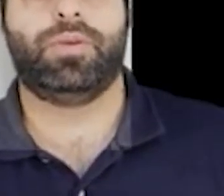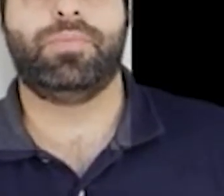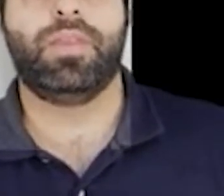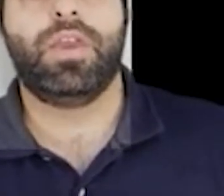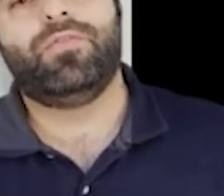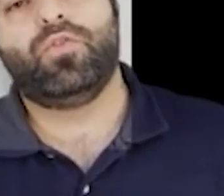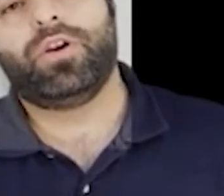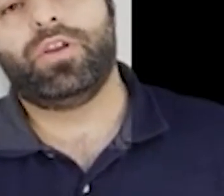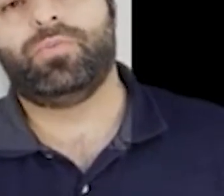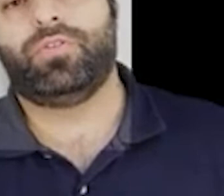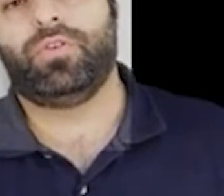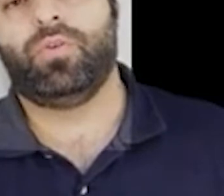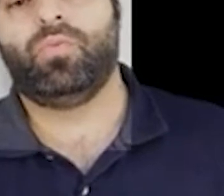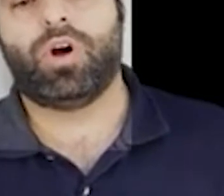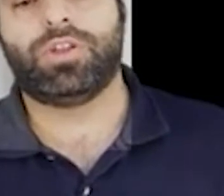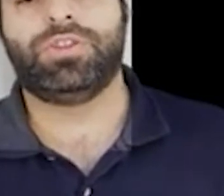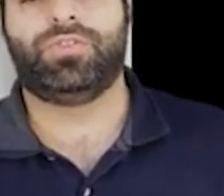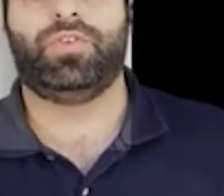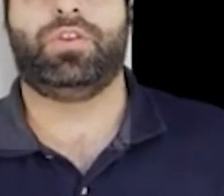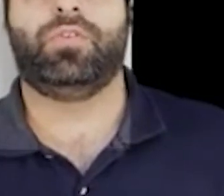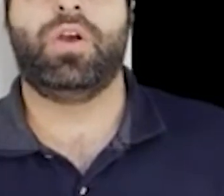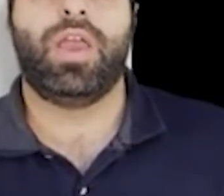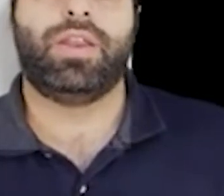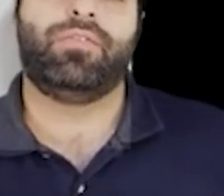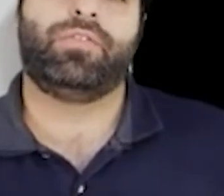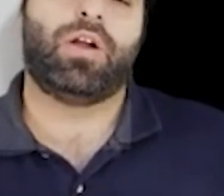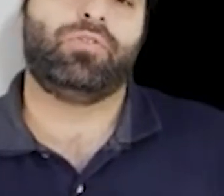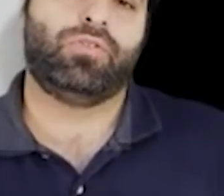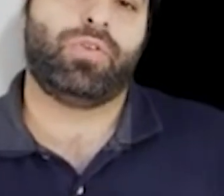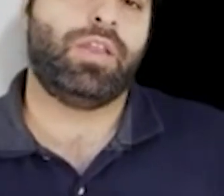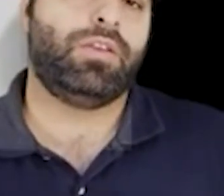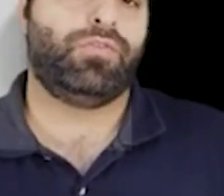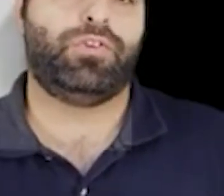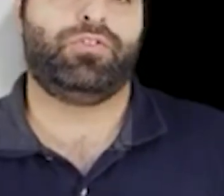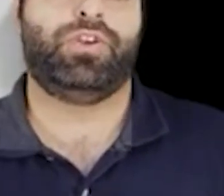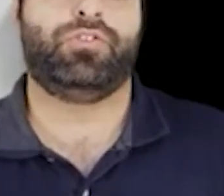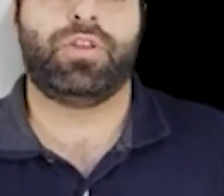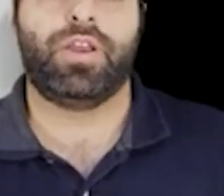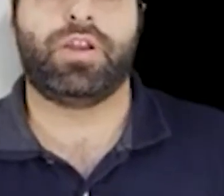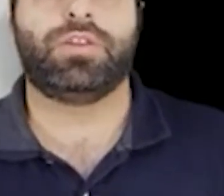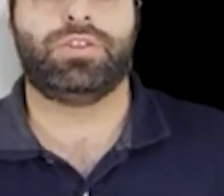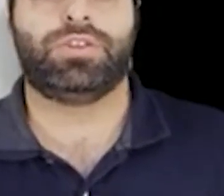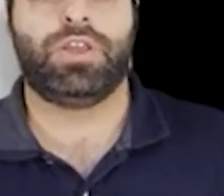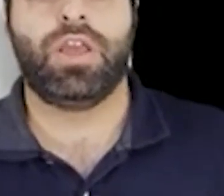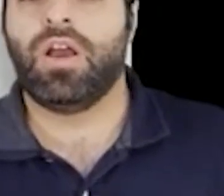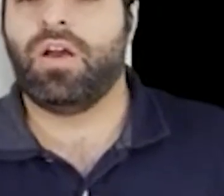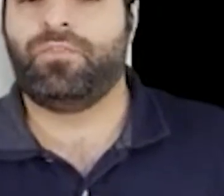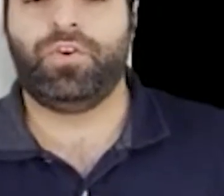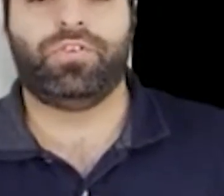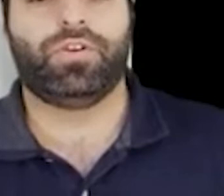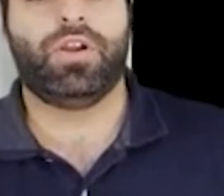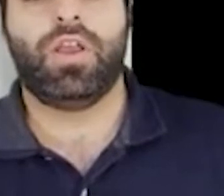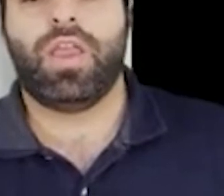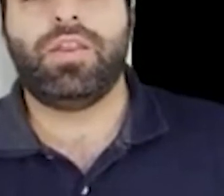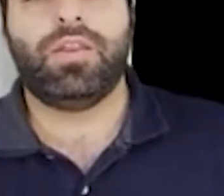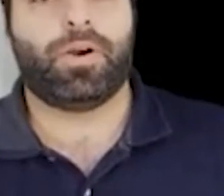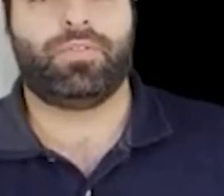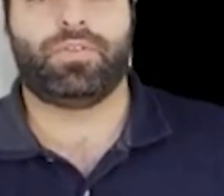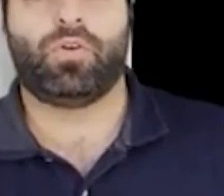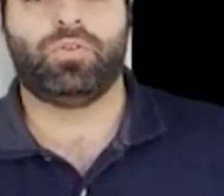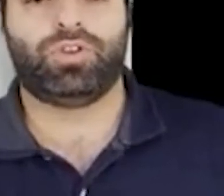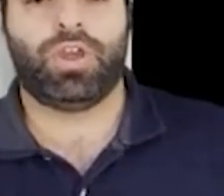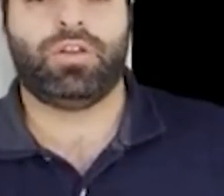fazemos na Ressi Gases, uma empresa brasileira que se concentra, então, na gestão de